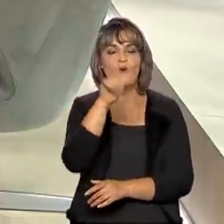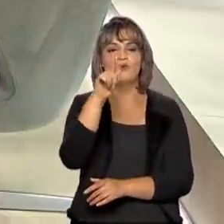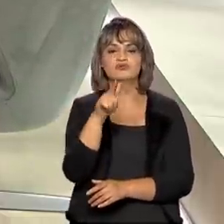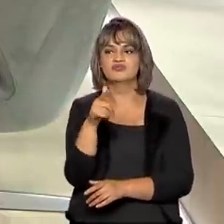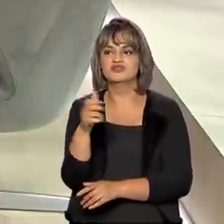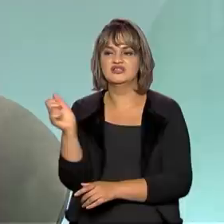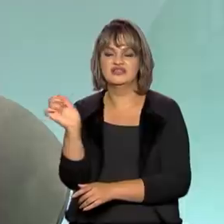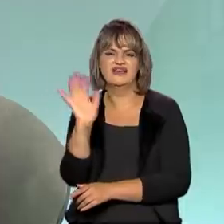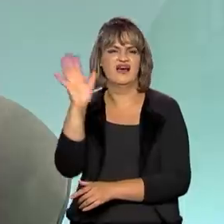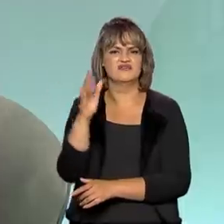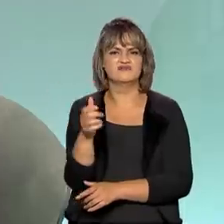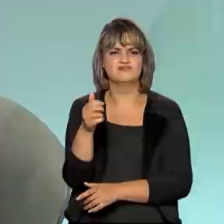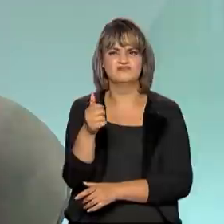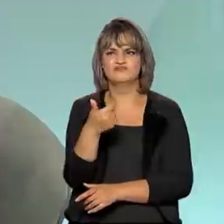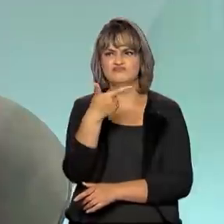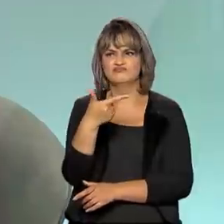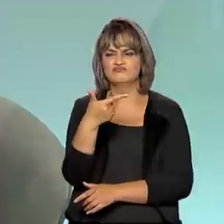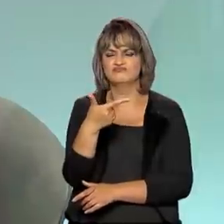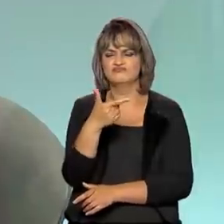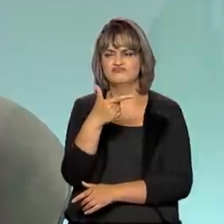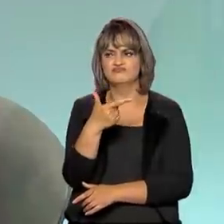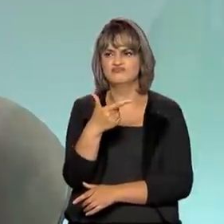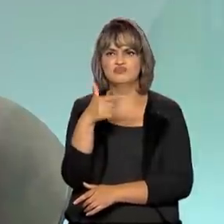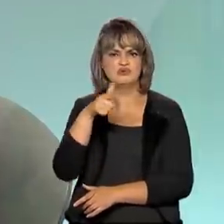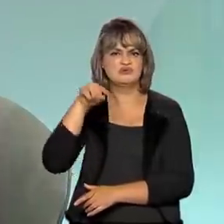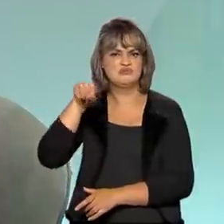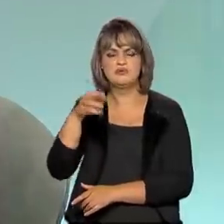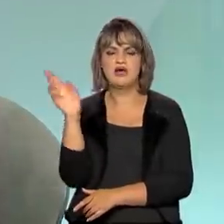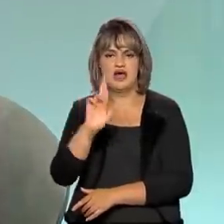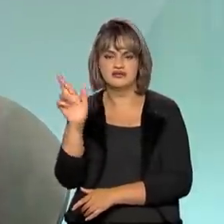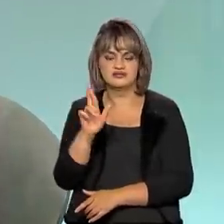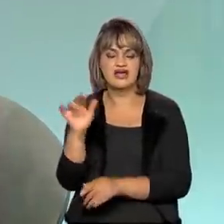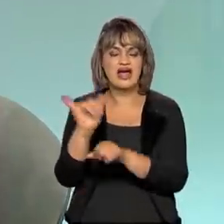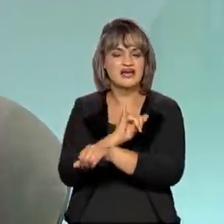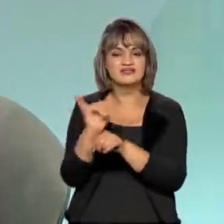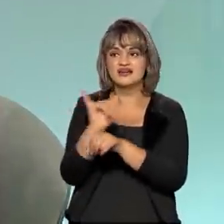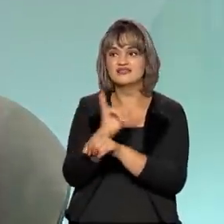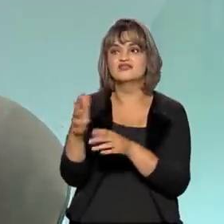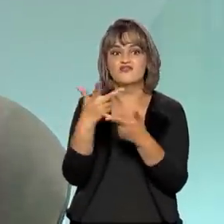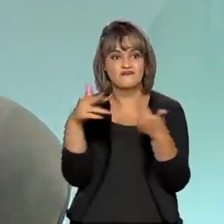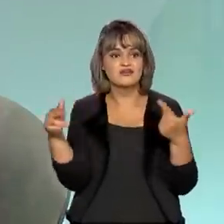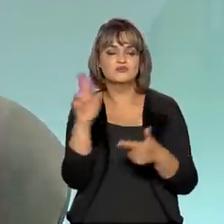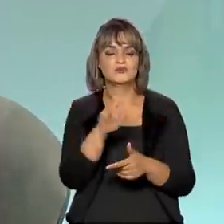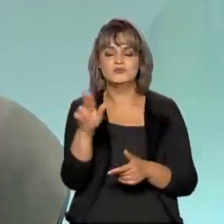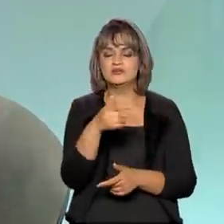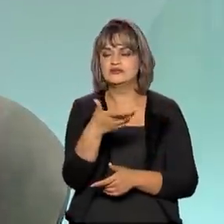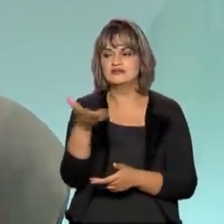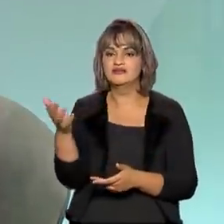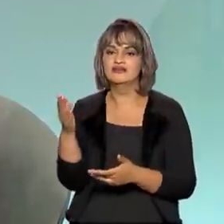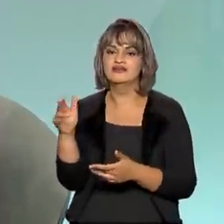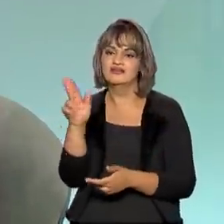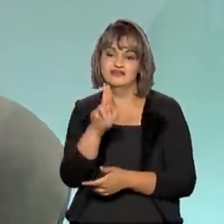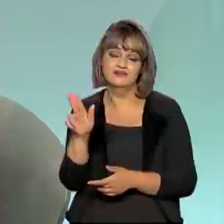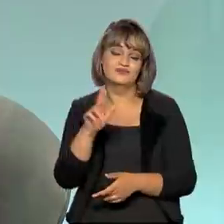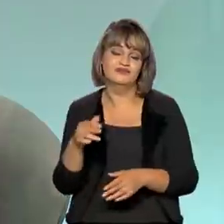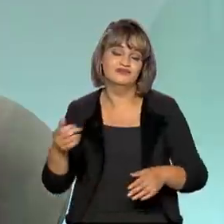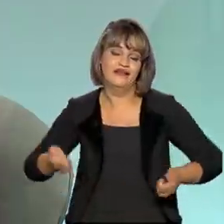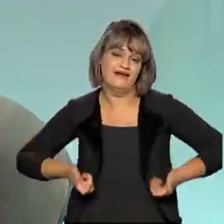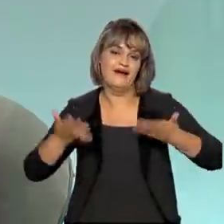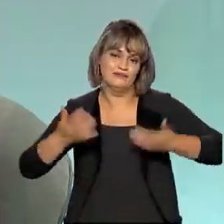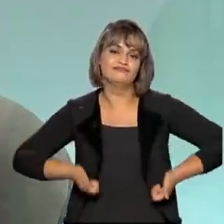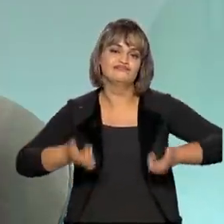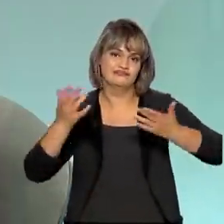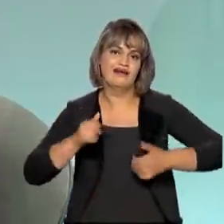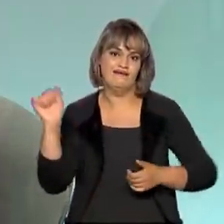mais de 2 mil reais. Mas é o recurso, é o último recurso que estamos utilizando. E são recursos caros. A importação também